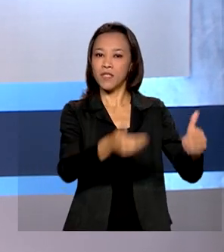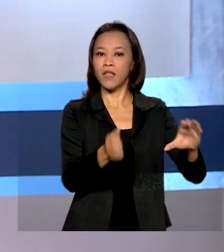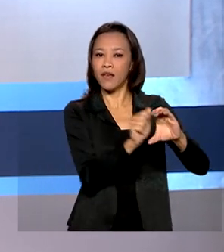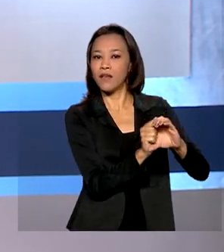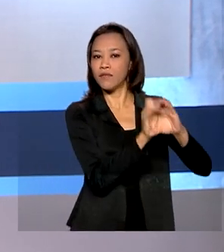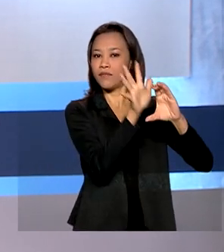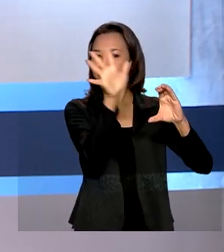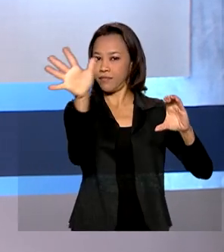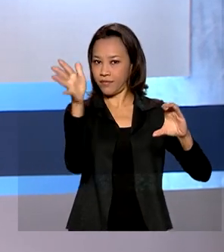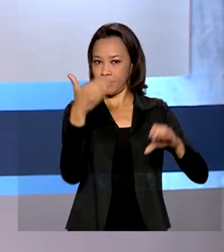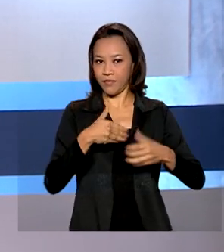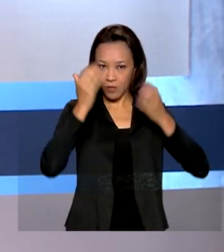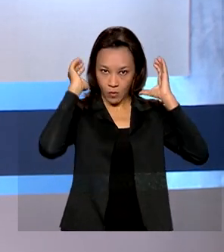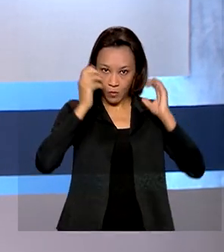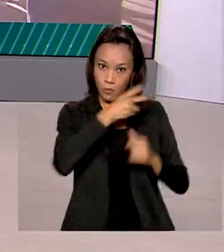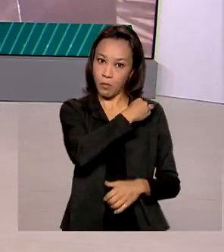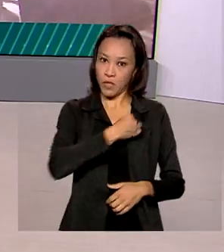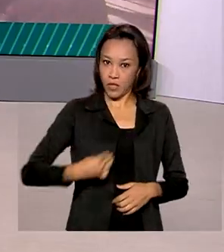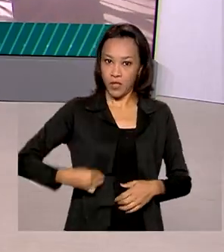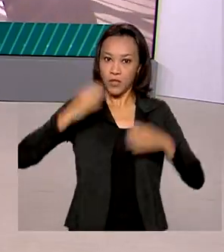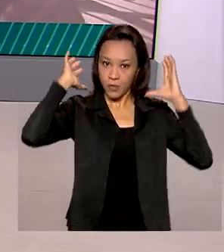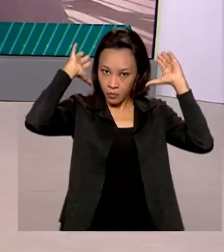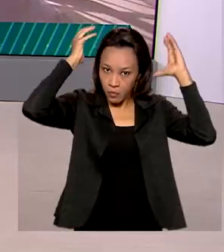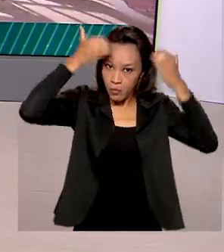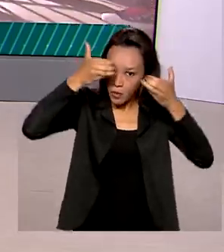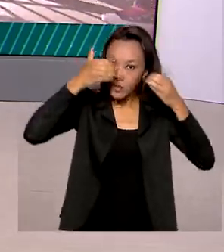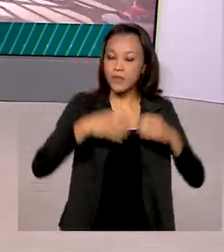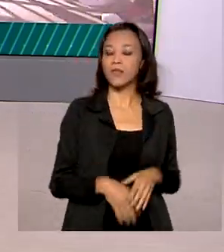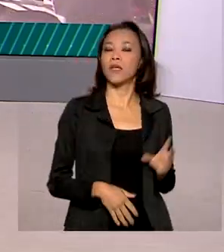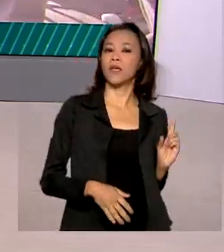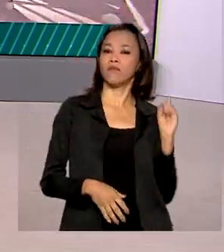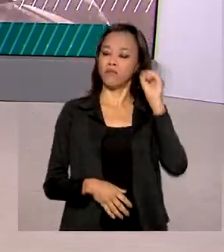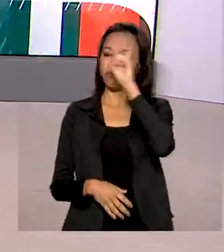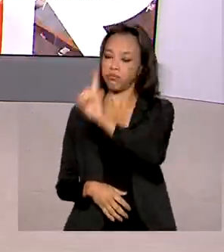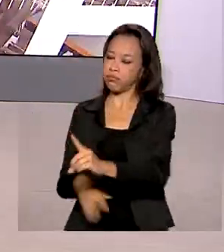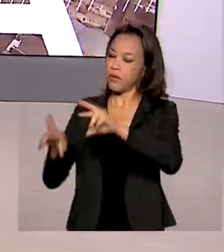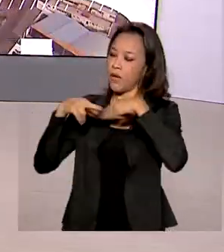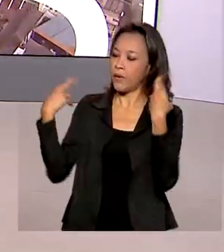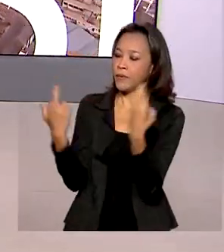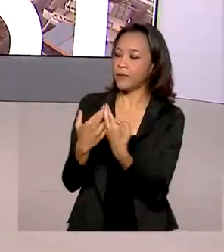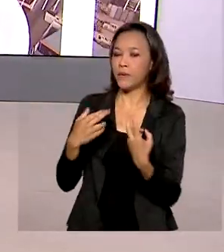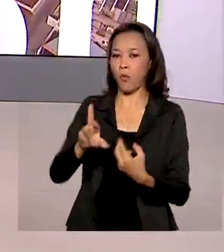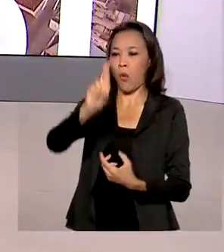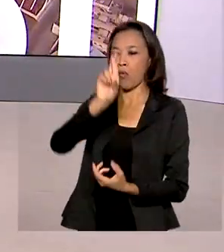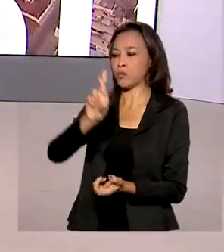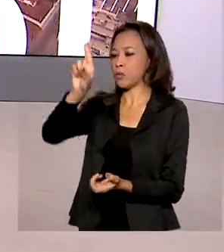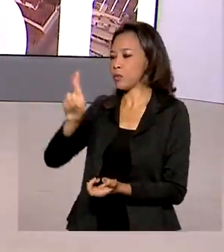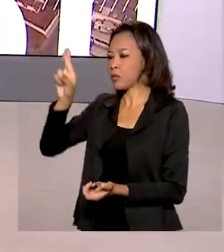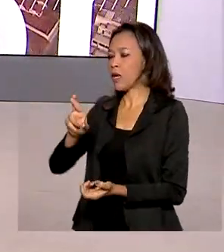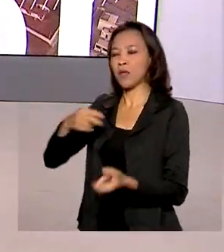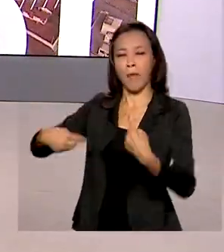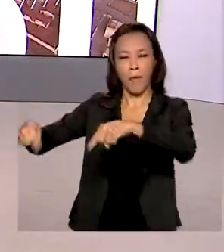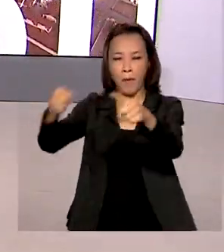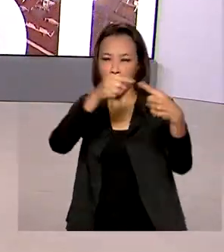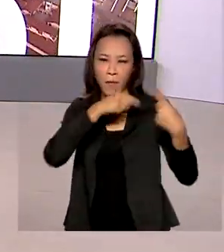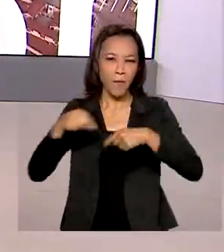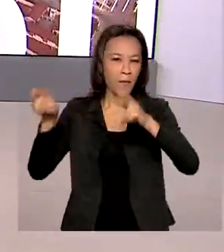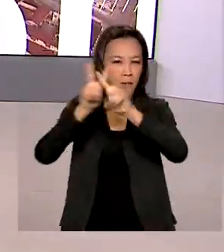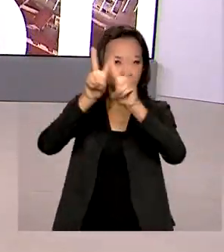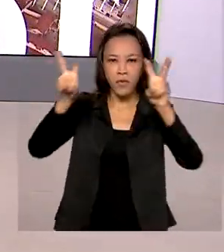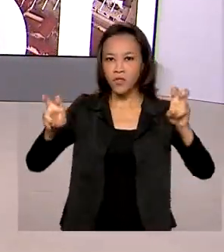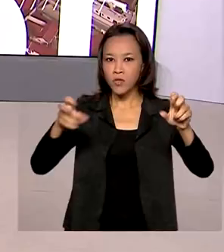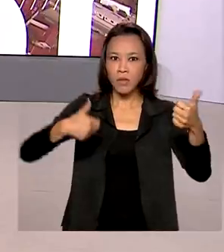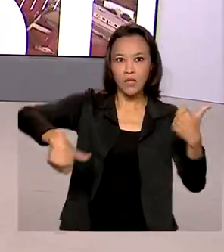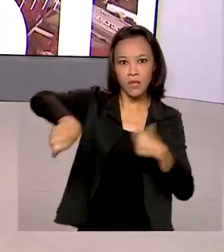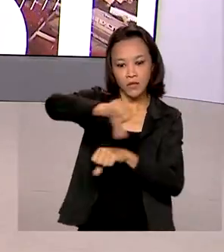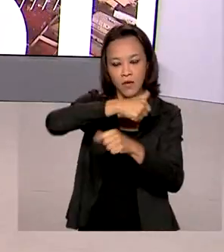e Inovações, Marcos Pontes. O ministro se reuniu com várias autoridades e participou de discussões sobre transformação digital